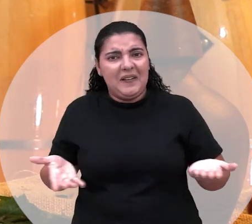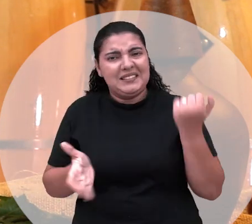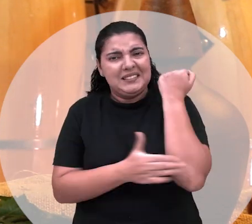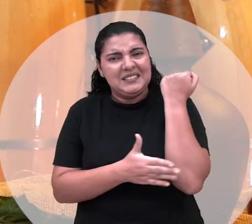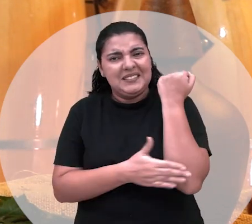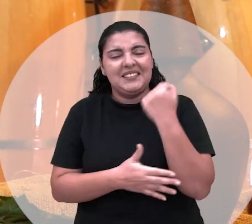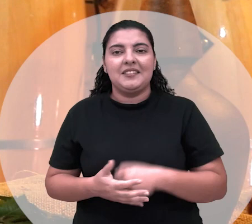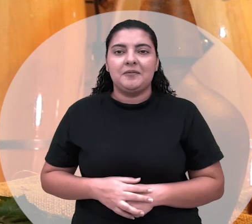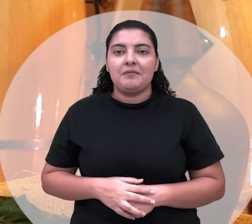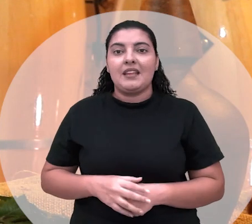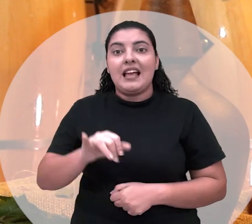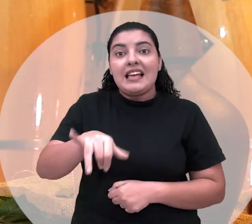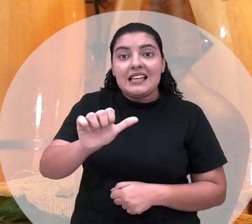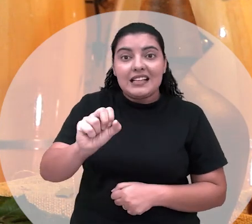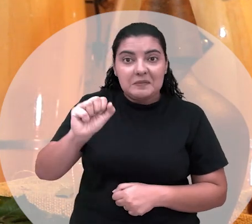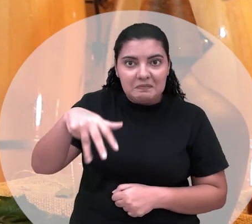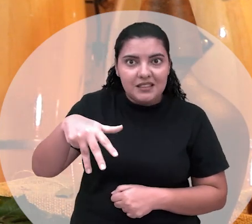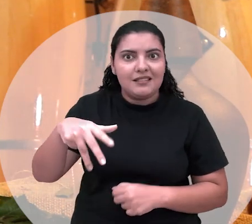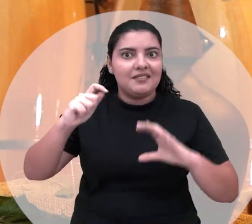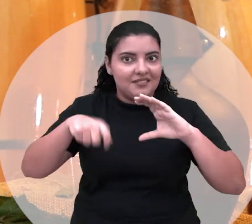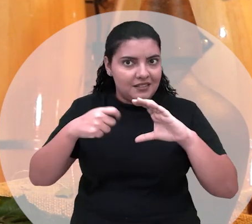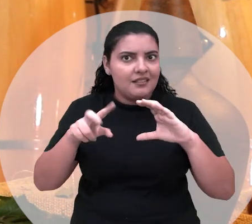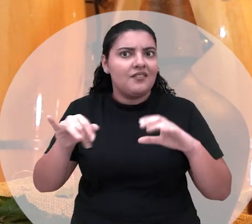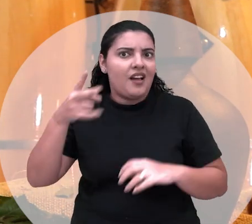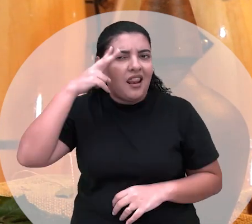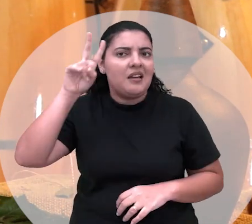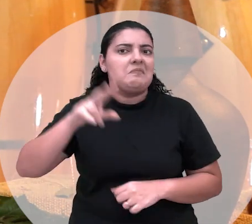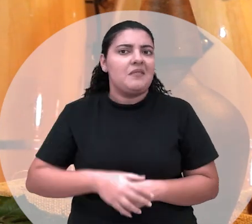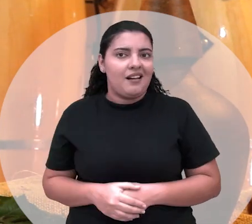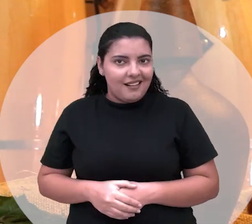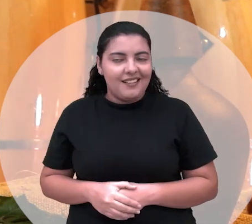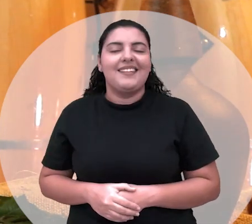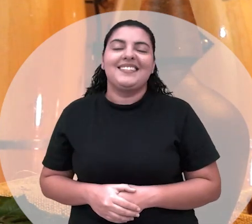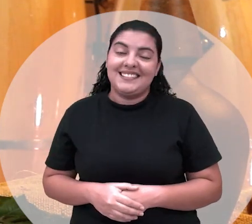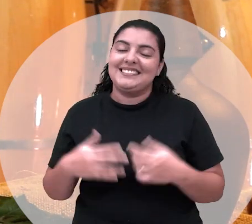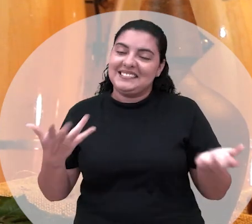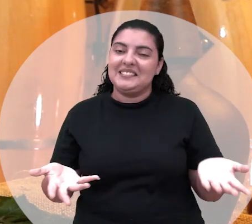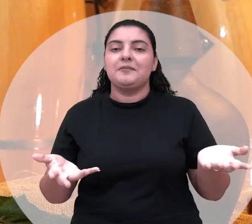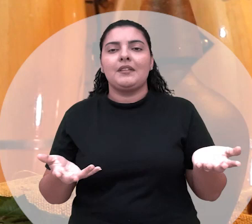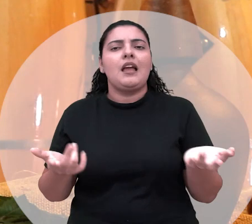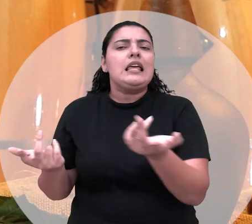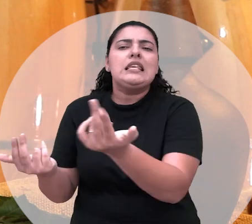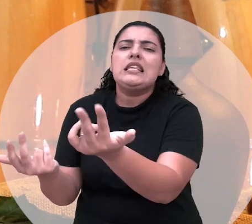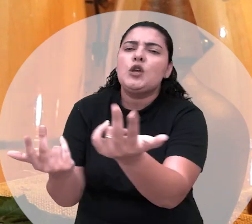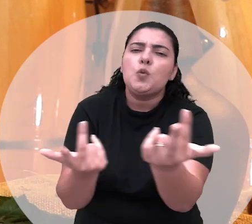quando a Yasmin escuta esse podcast esse videocast ela vai se lembrar então eu trato igual